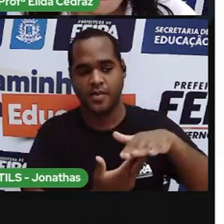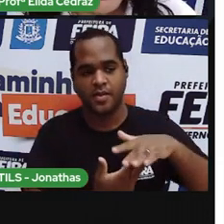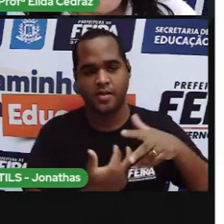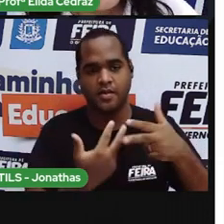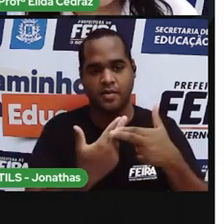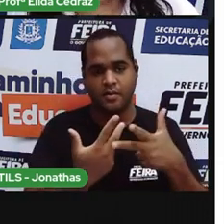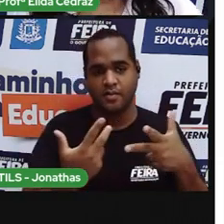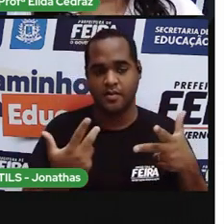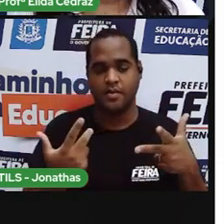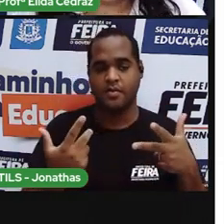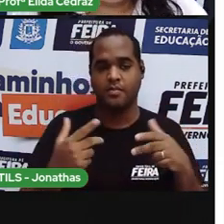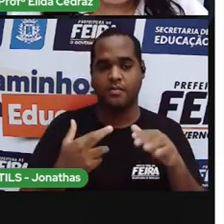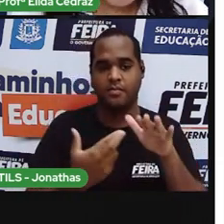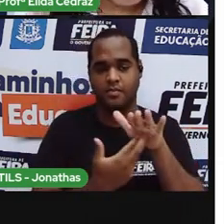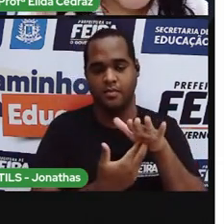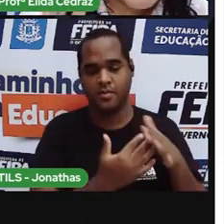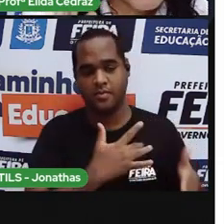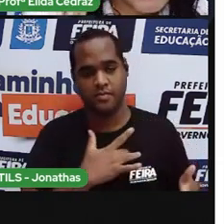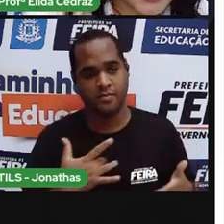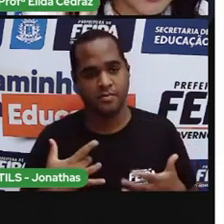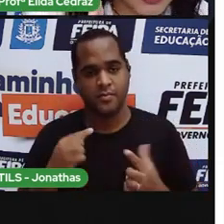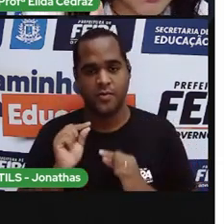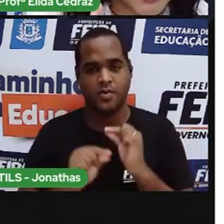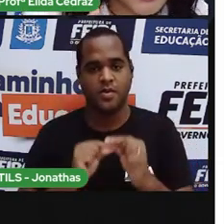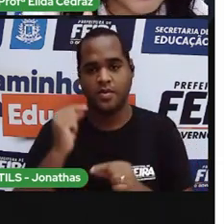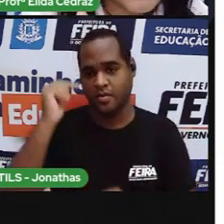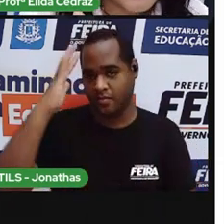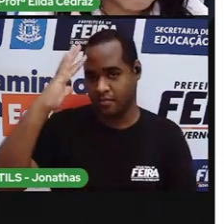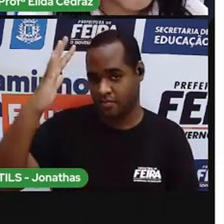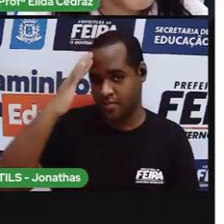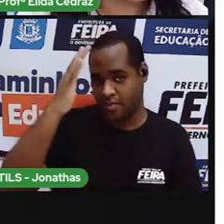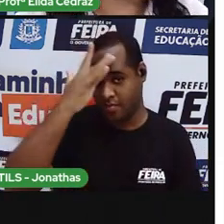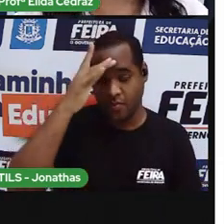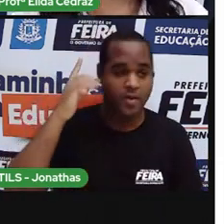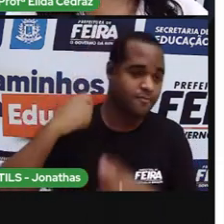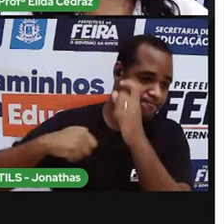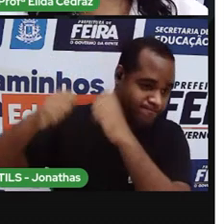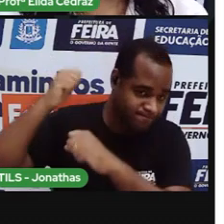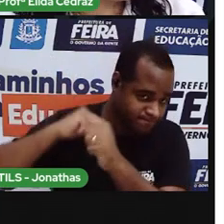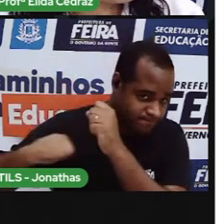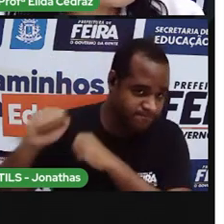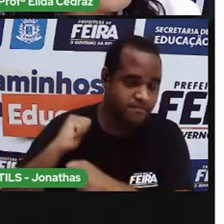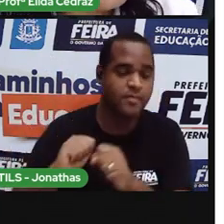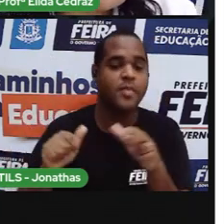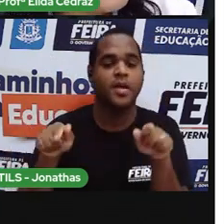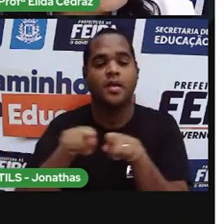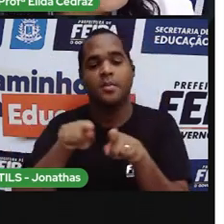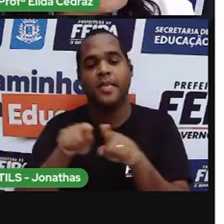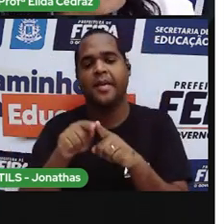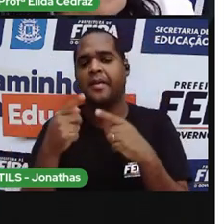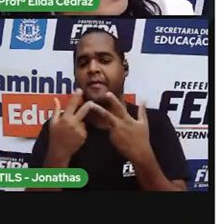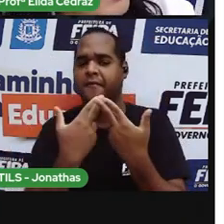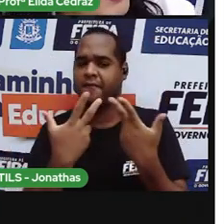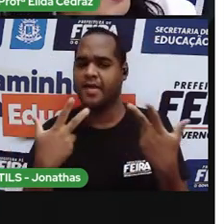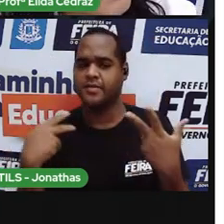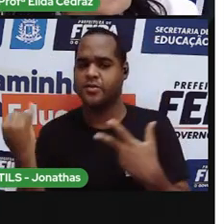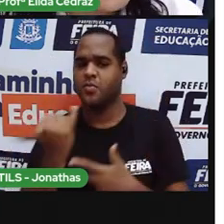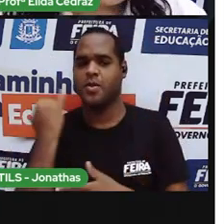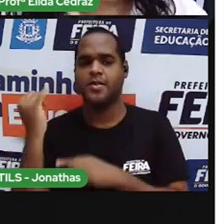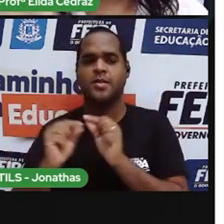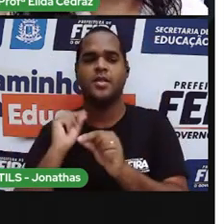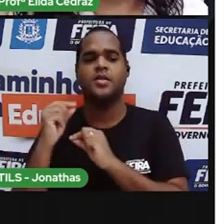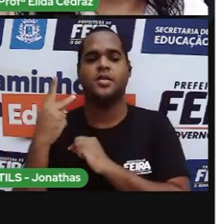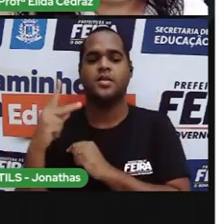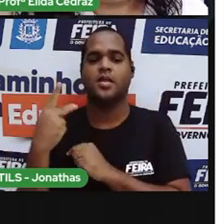foi no posto de saúde, pensa no salão de beleza, pensa nos serviços oferecidos,